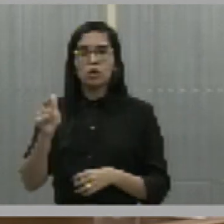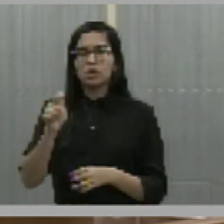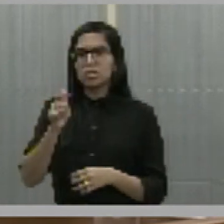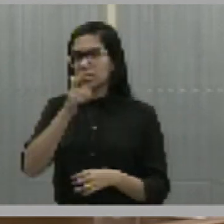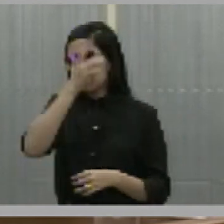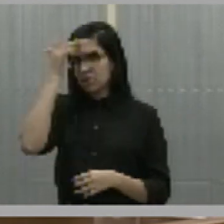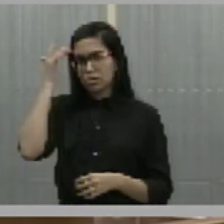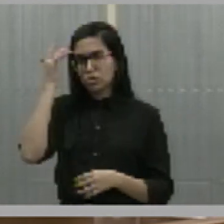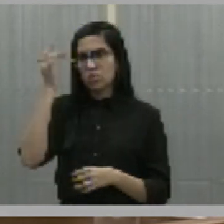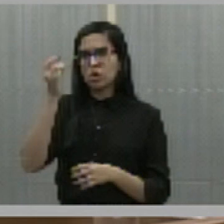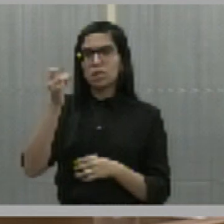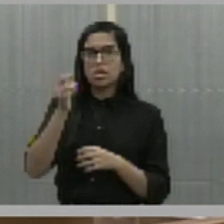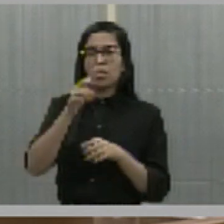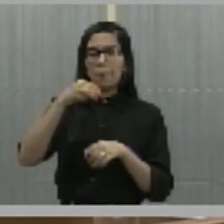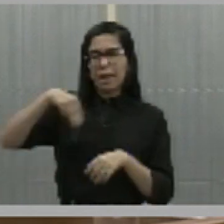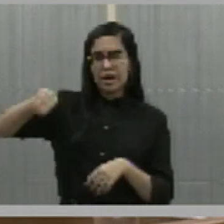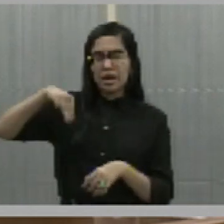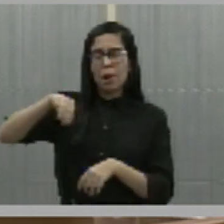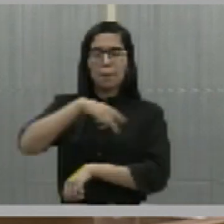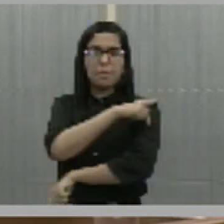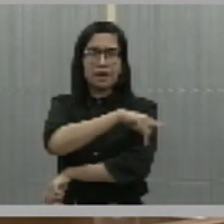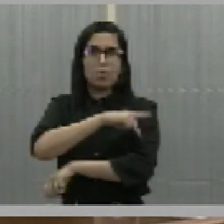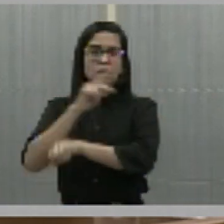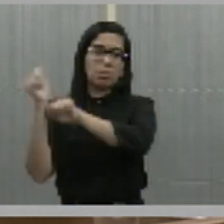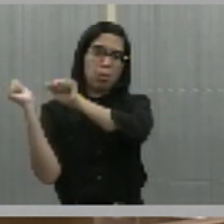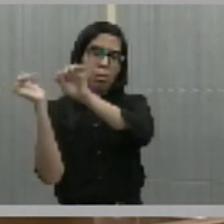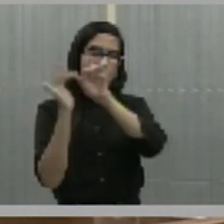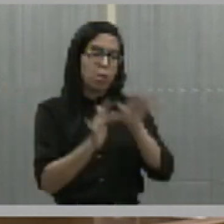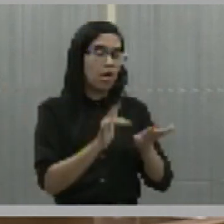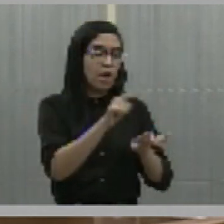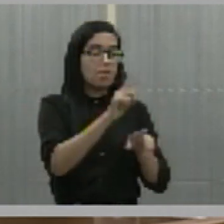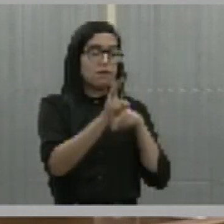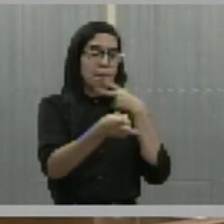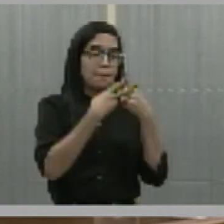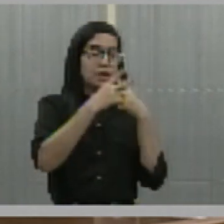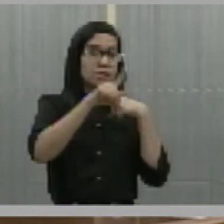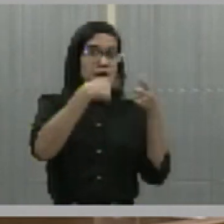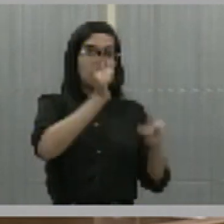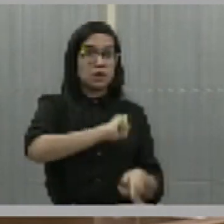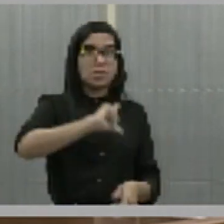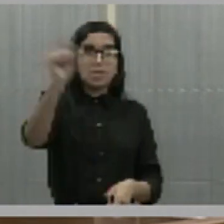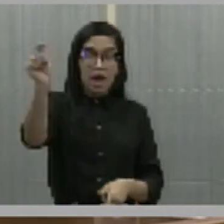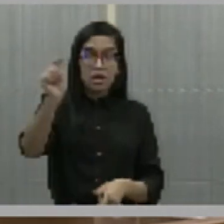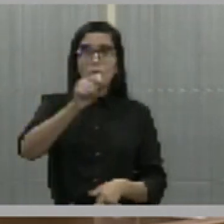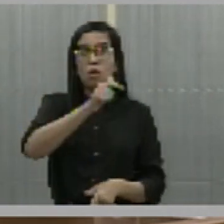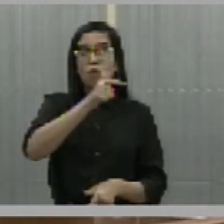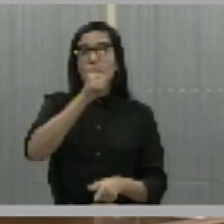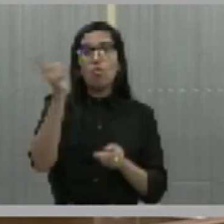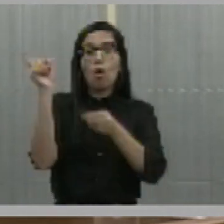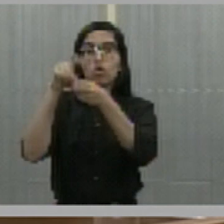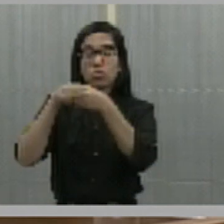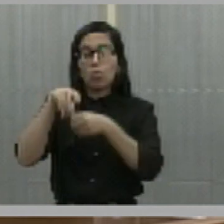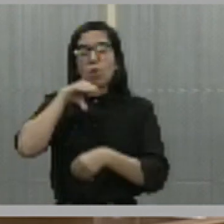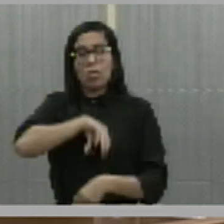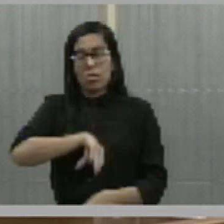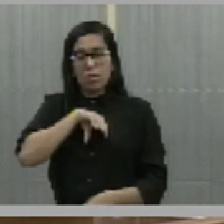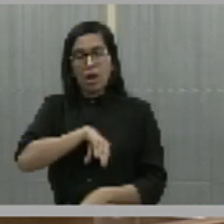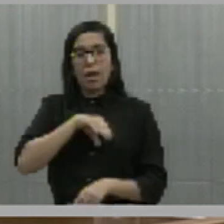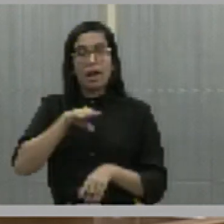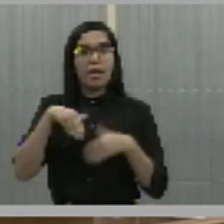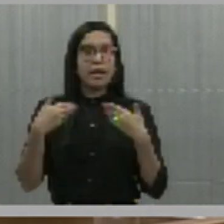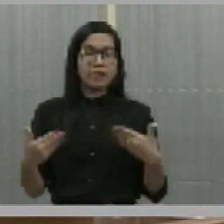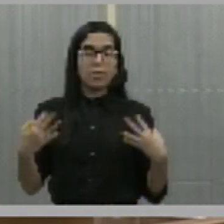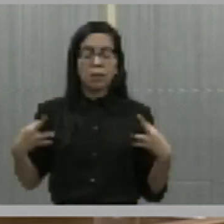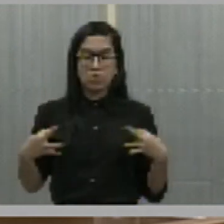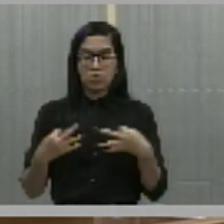Fidier em Caxias, ele foi preso e depois deportado e, com isso, a consolidação de todo o território nacional